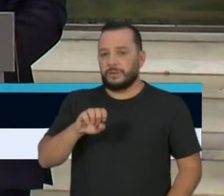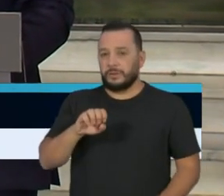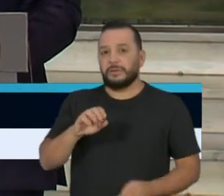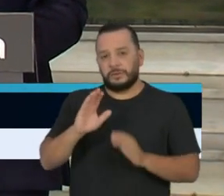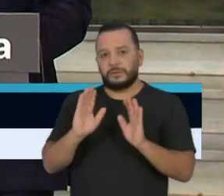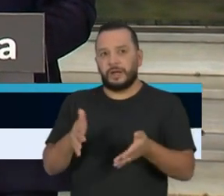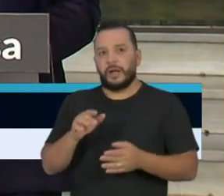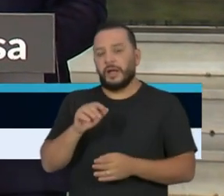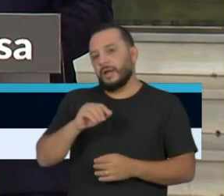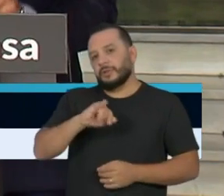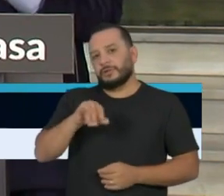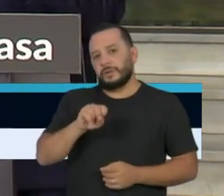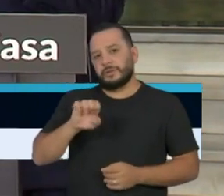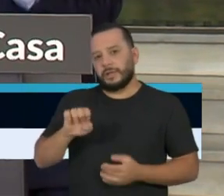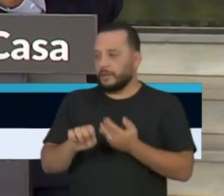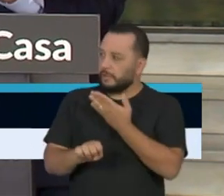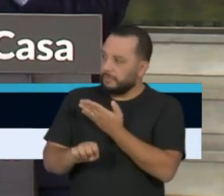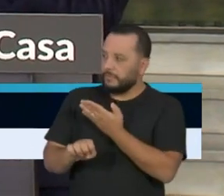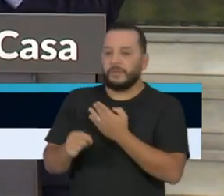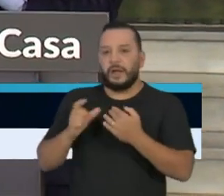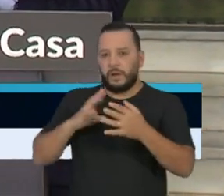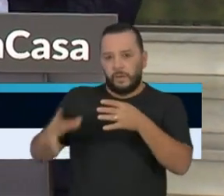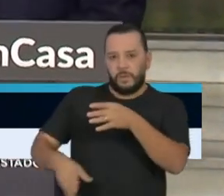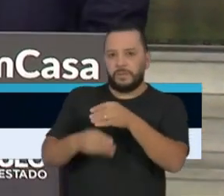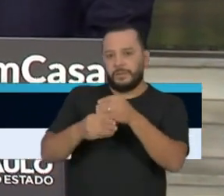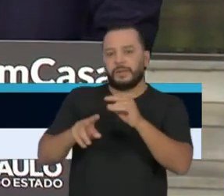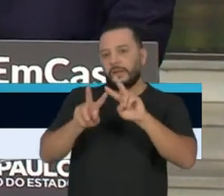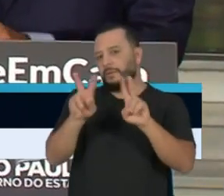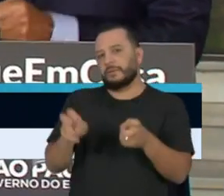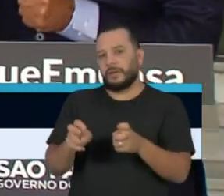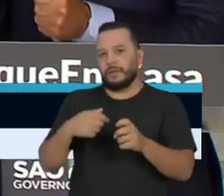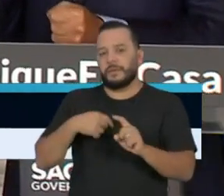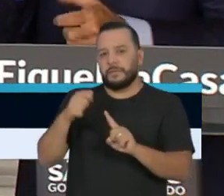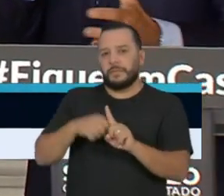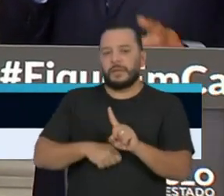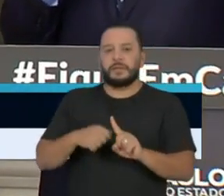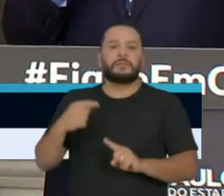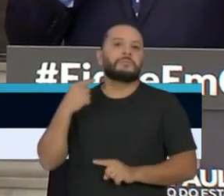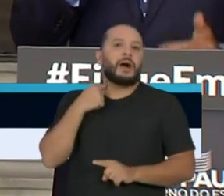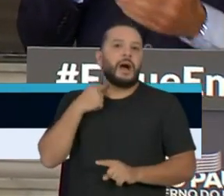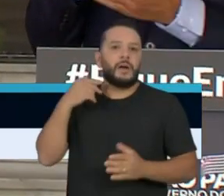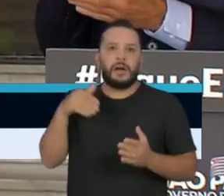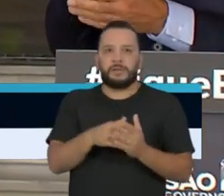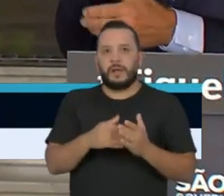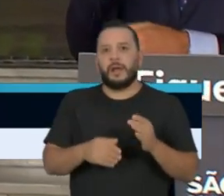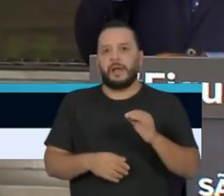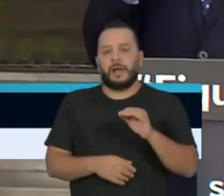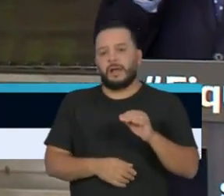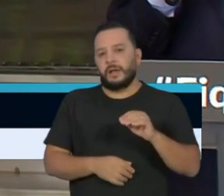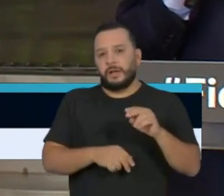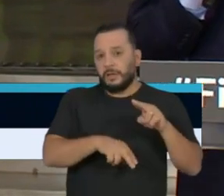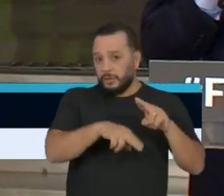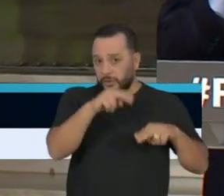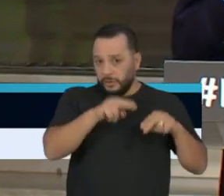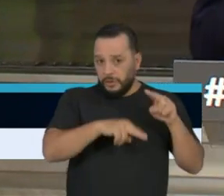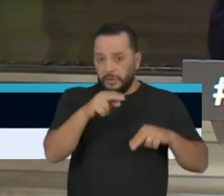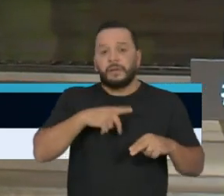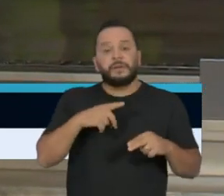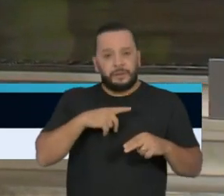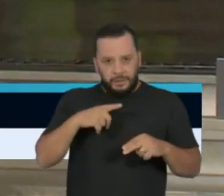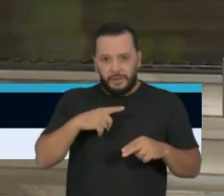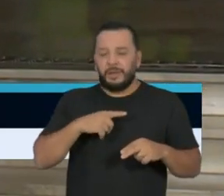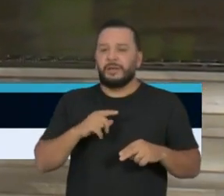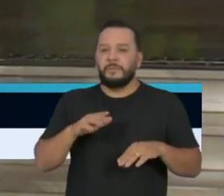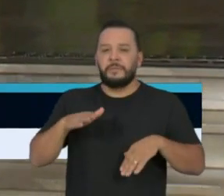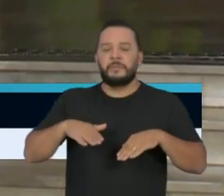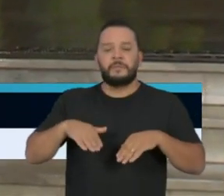questão formulada pelo Gilvandro, especificamente em relação ao mês de maio, o período onde nós teremos, e você está certo, aliás, a posição